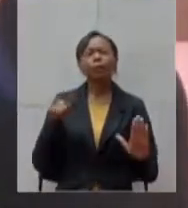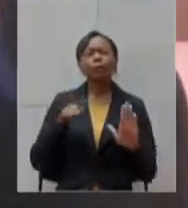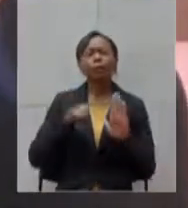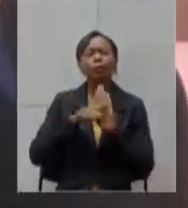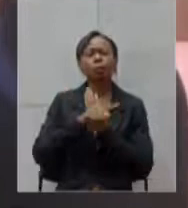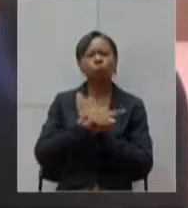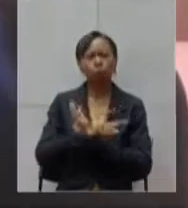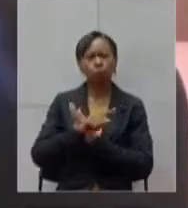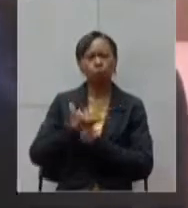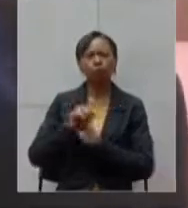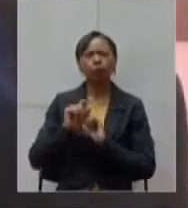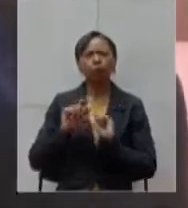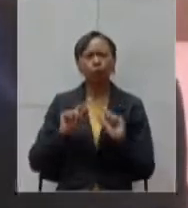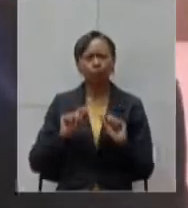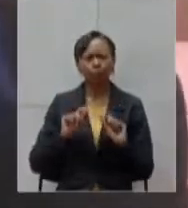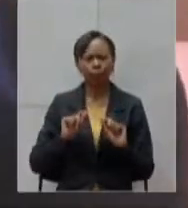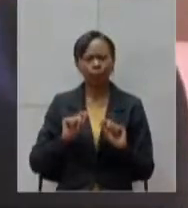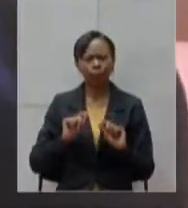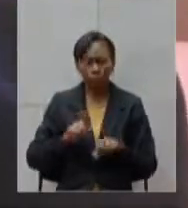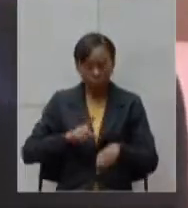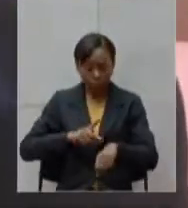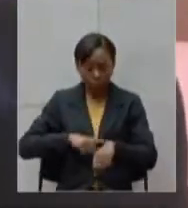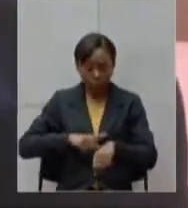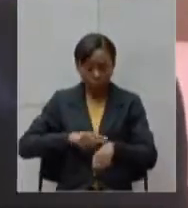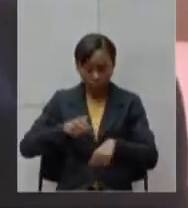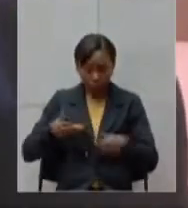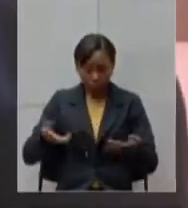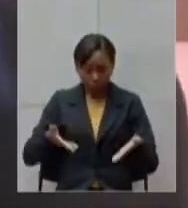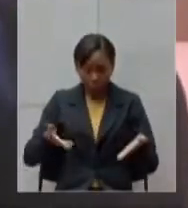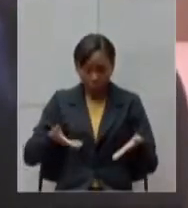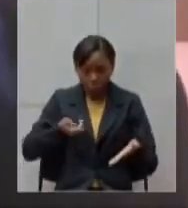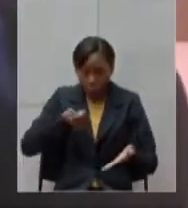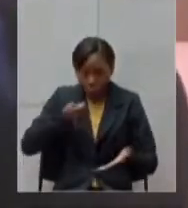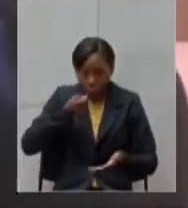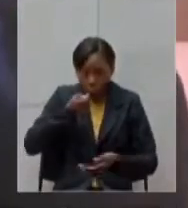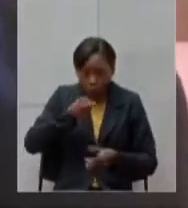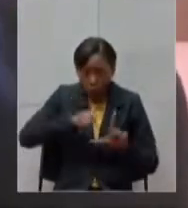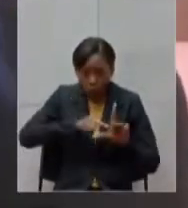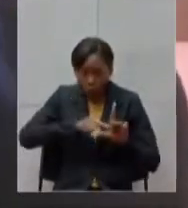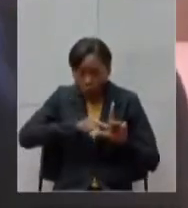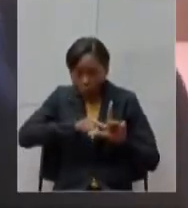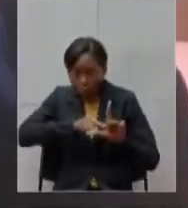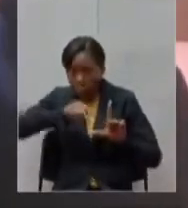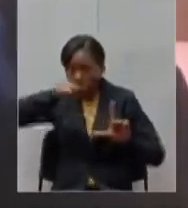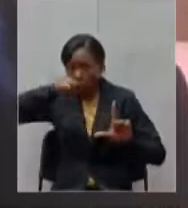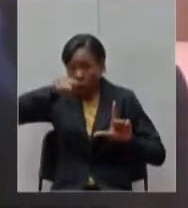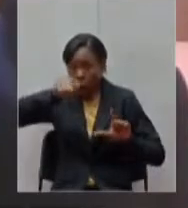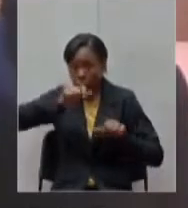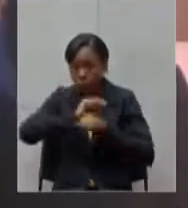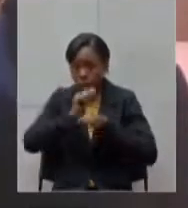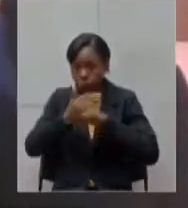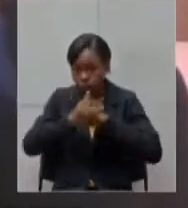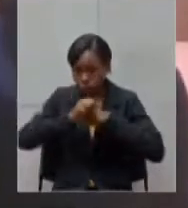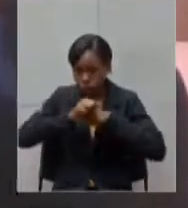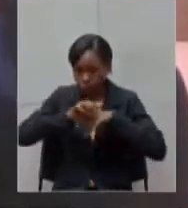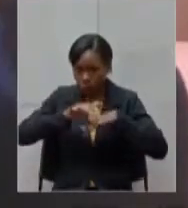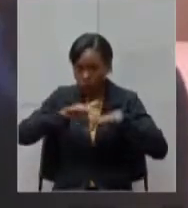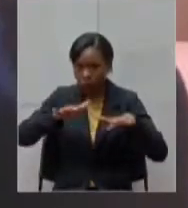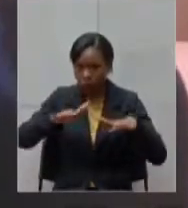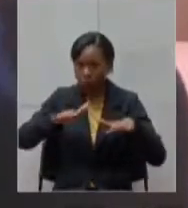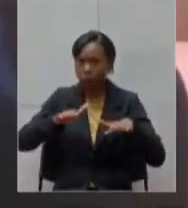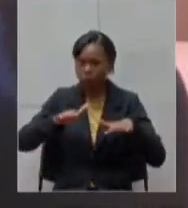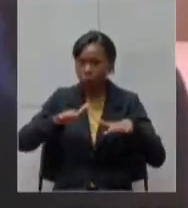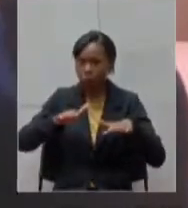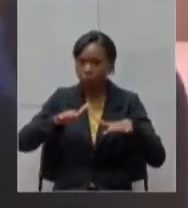pergunta neste momento em que se aproxima o pico da pandemia do estado sabemos que além da falta